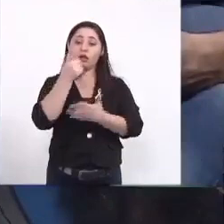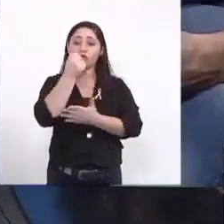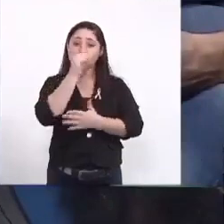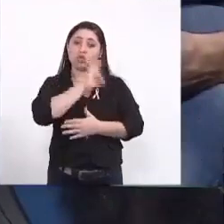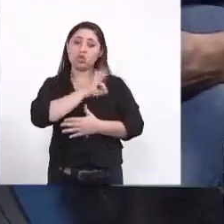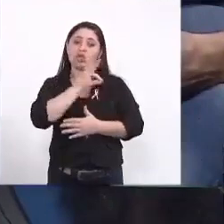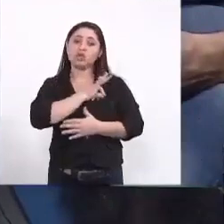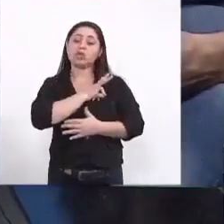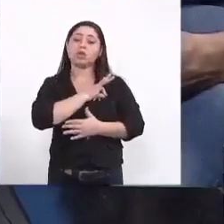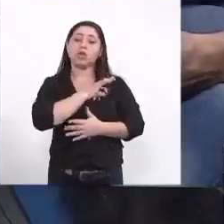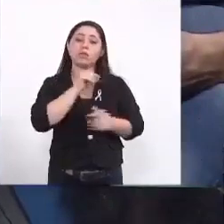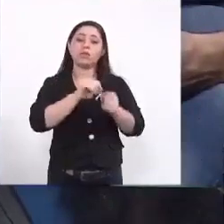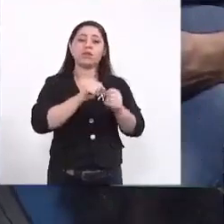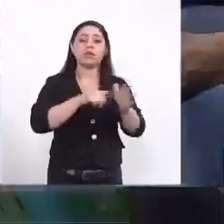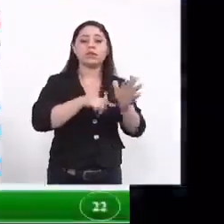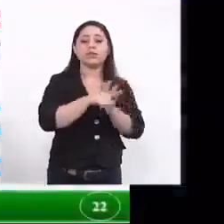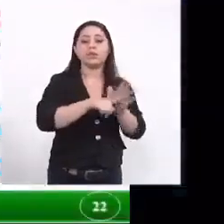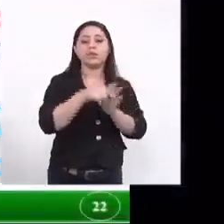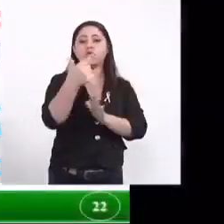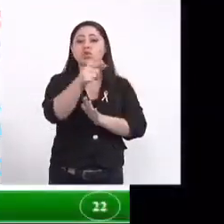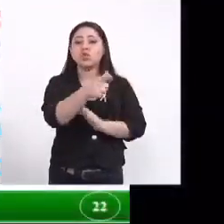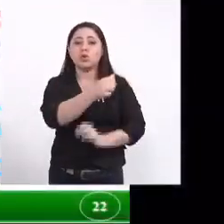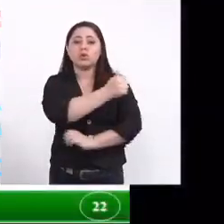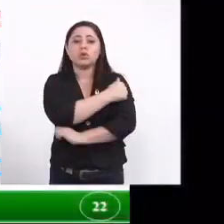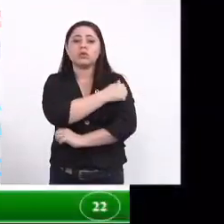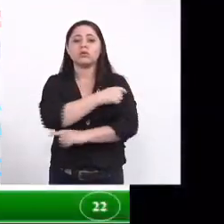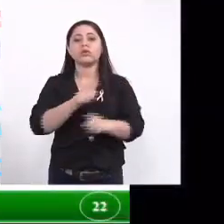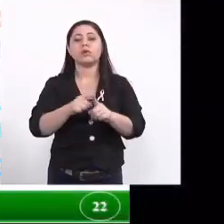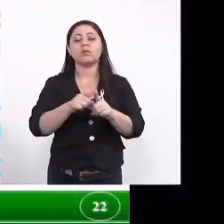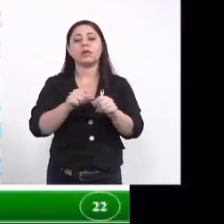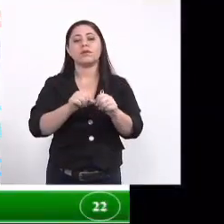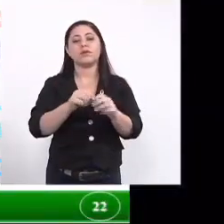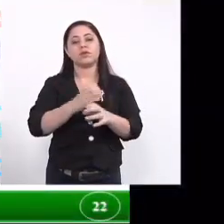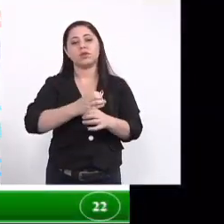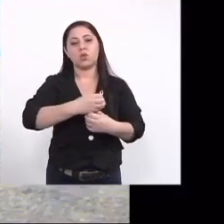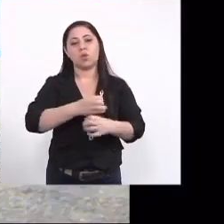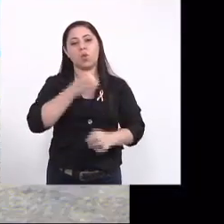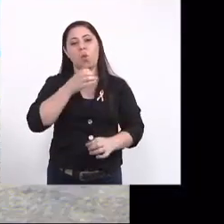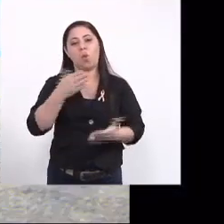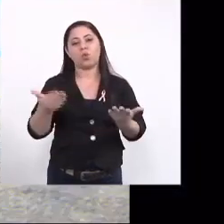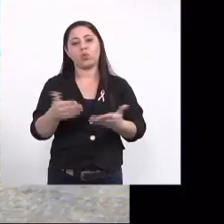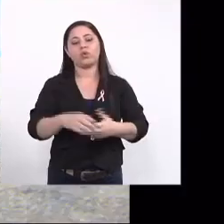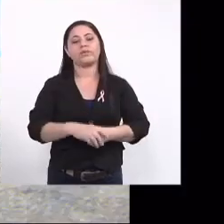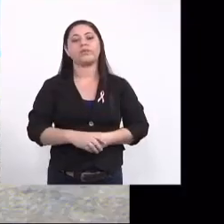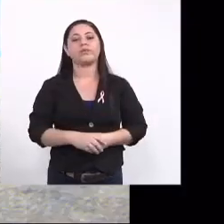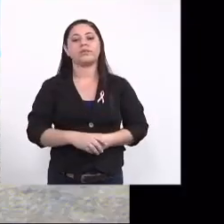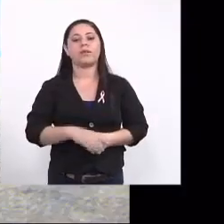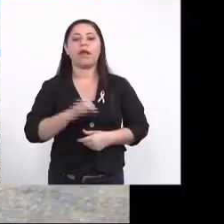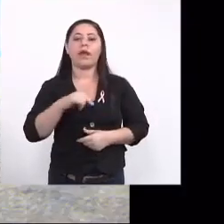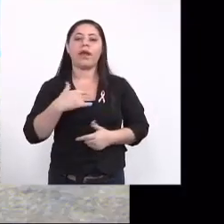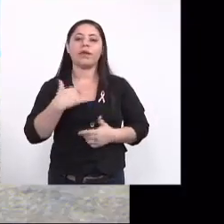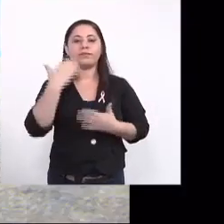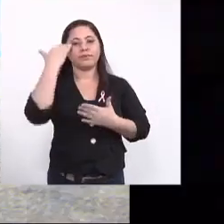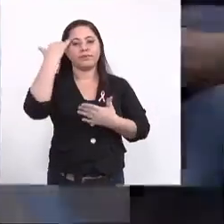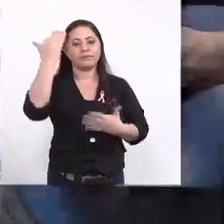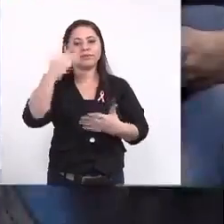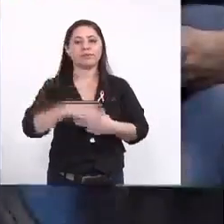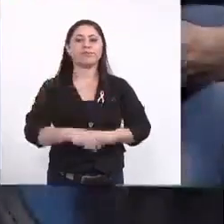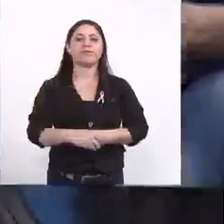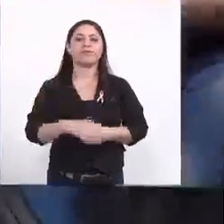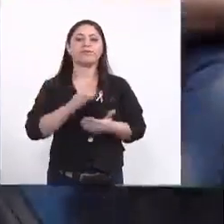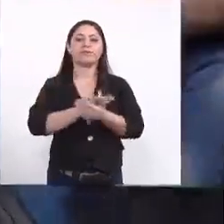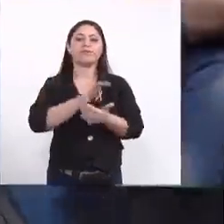essa pesquisa como de outros alunos que estão lá no laboratório hoje é isso pessoal muito obrigado